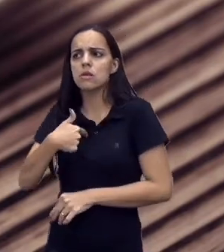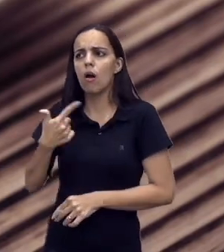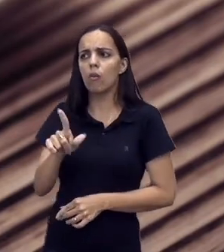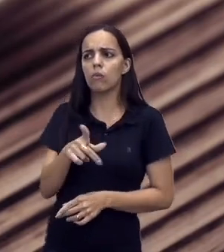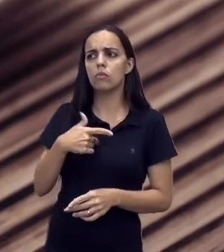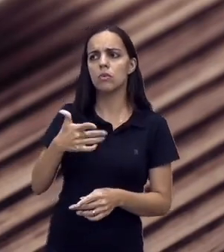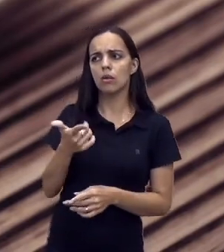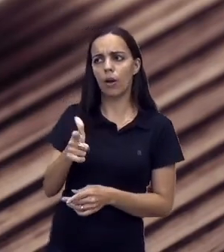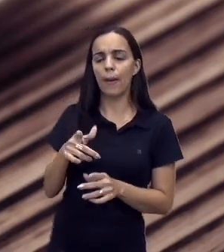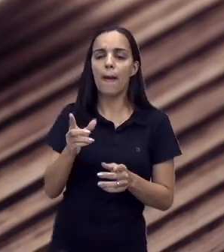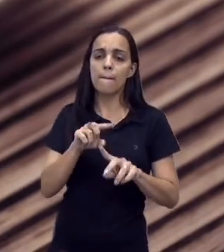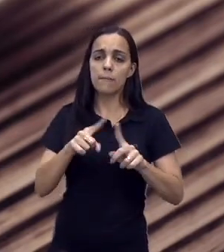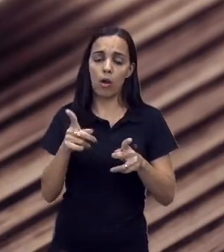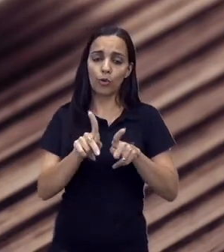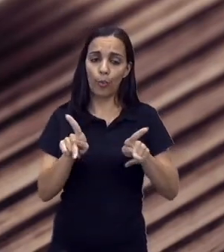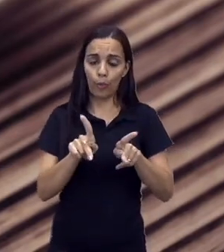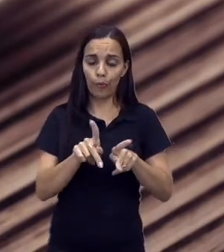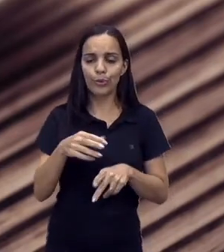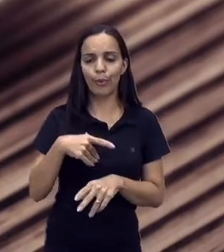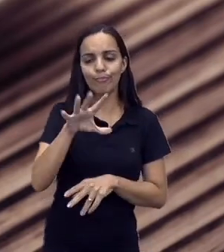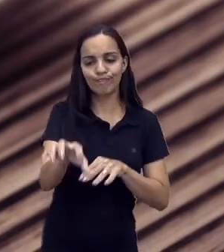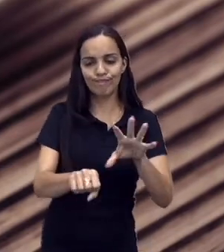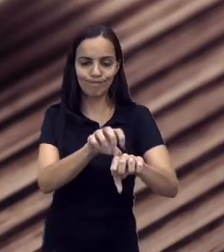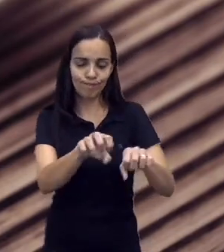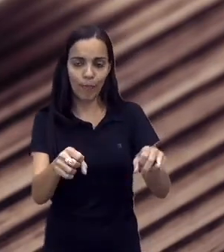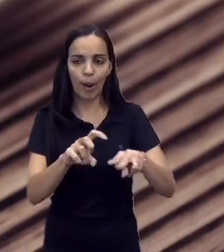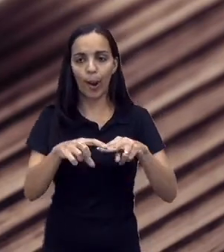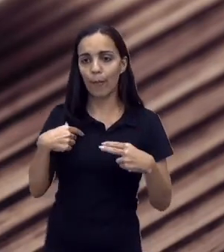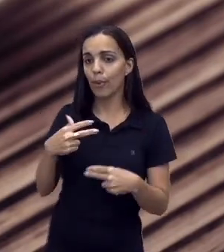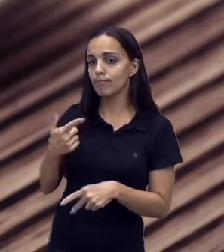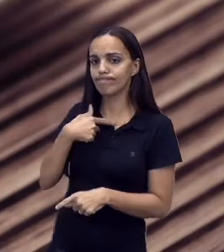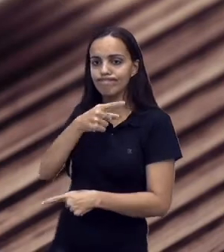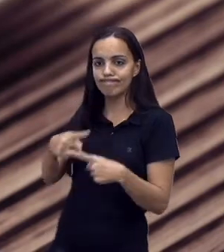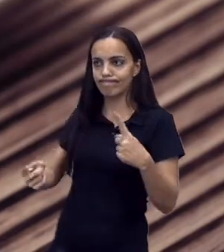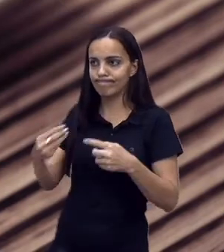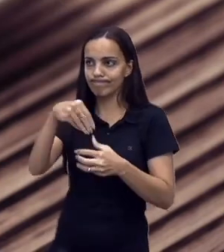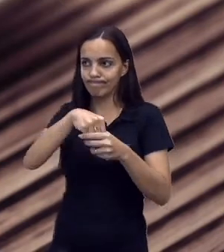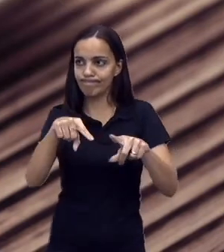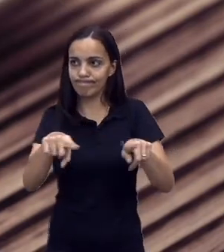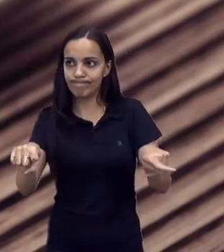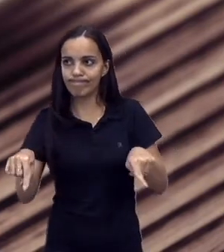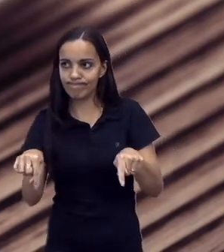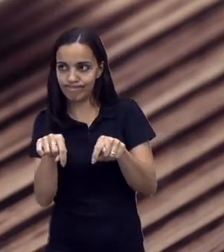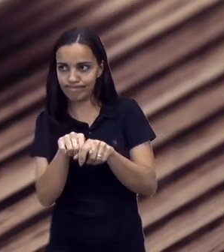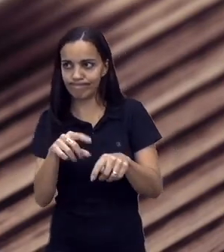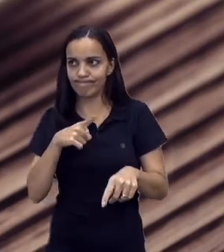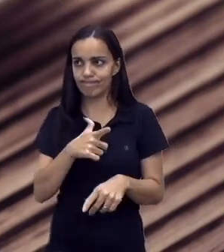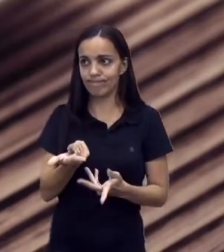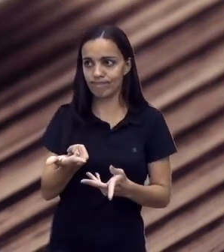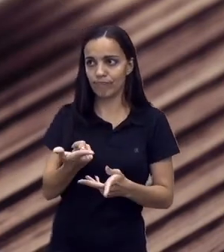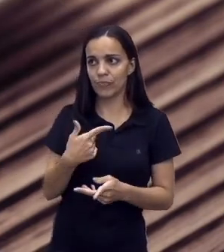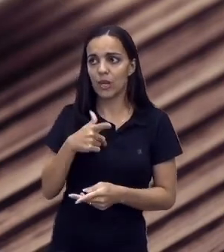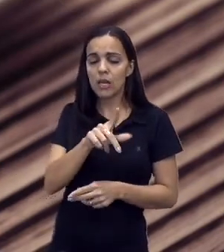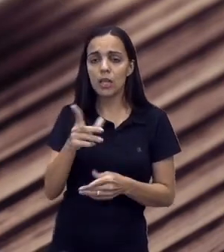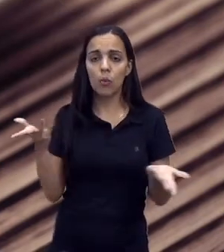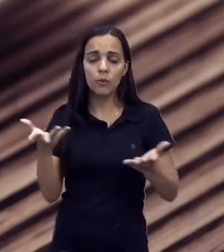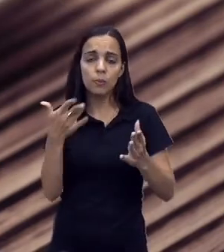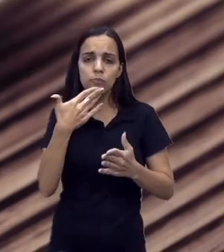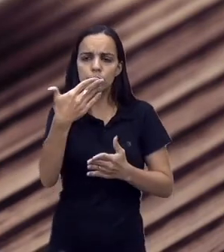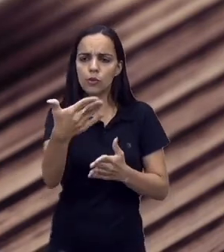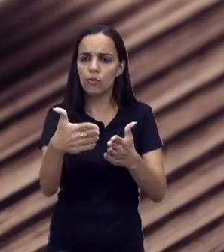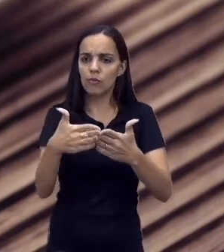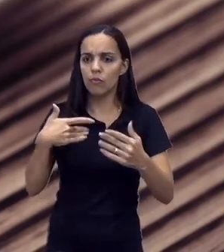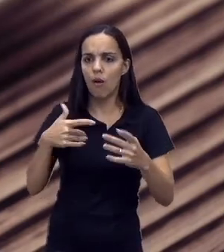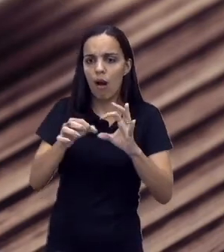professores poderão recolher por tempo indeterminado. Na hora dos intervalos, o celular será de livre acesso, com